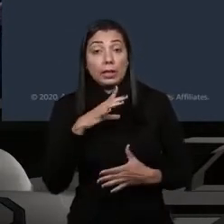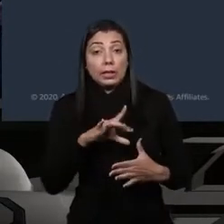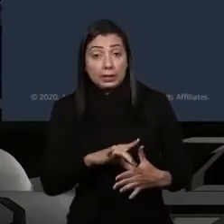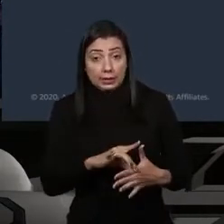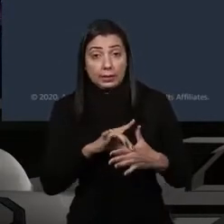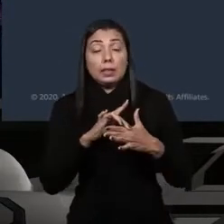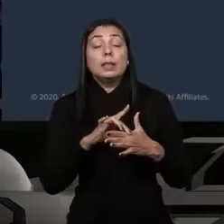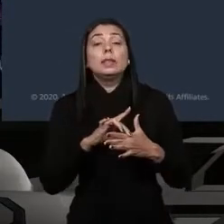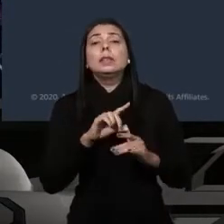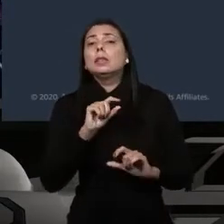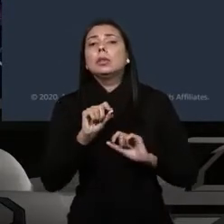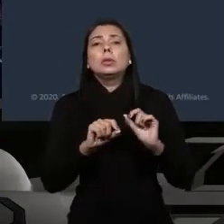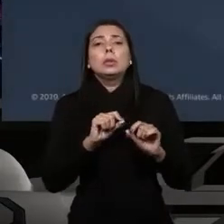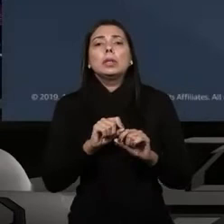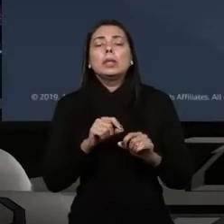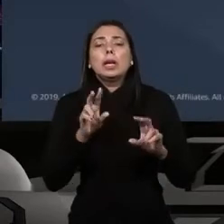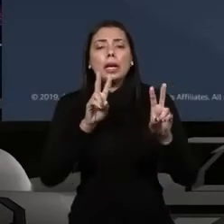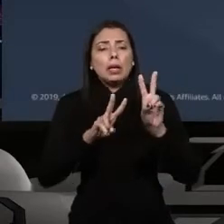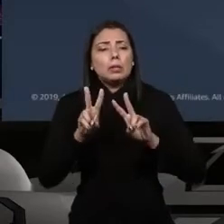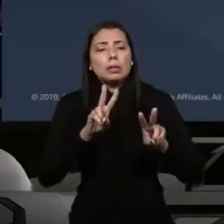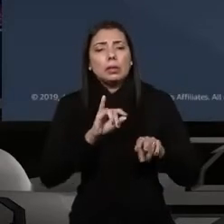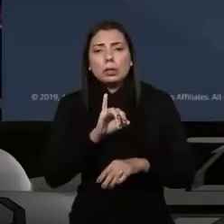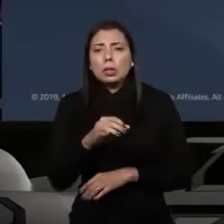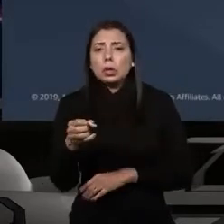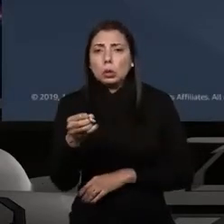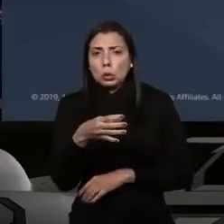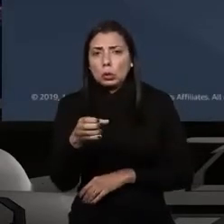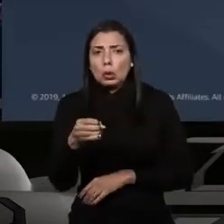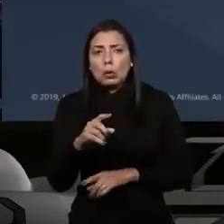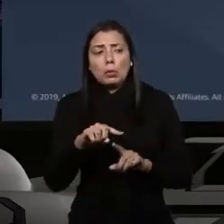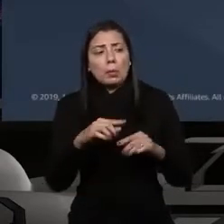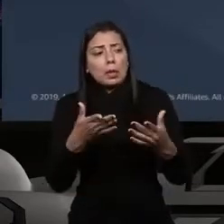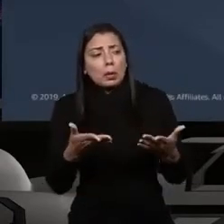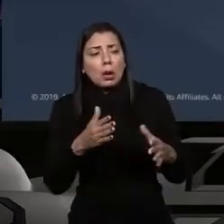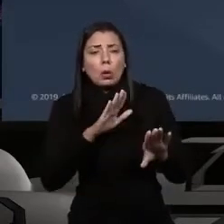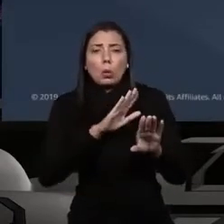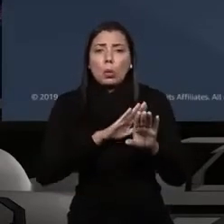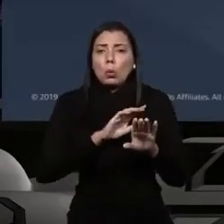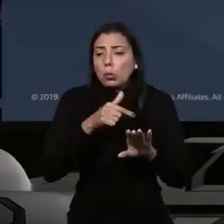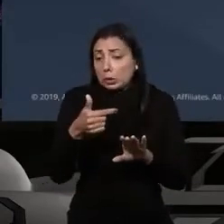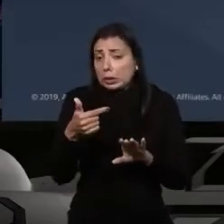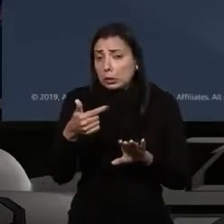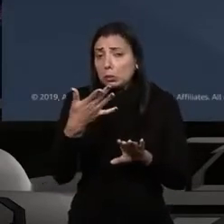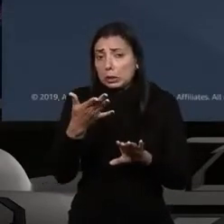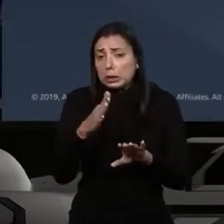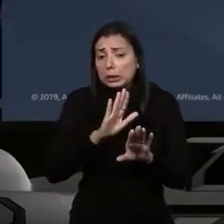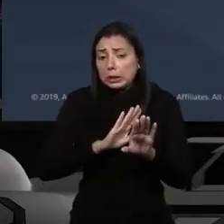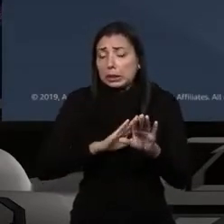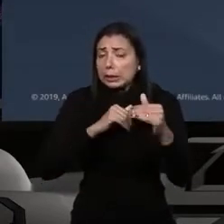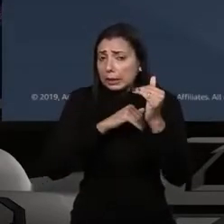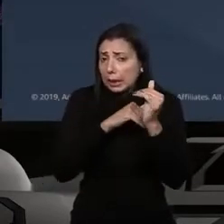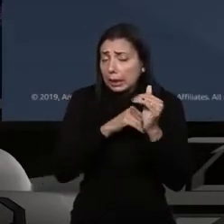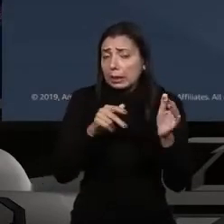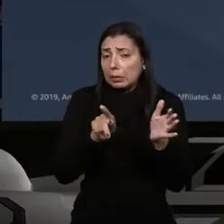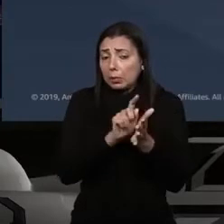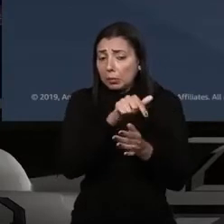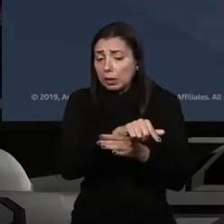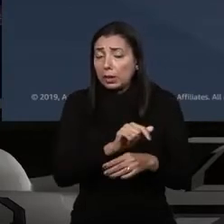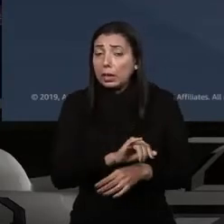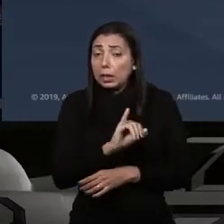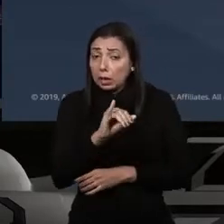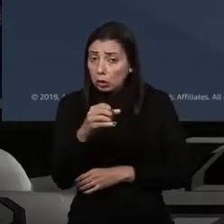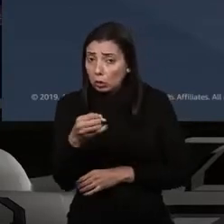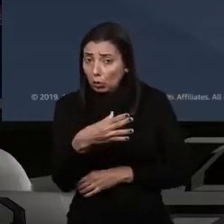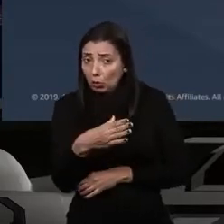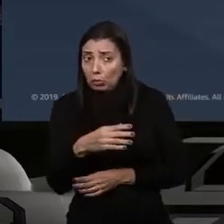com essa visão de inovação. Mas qual que o segundo grande segredo de inovar? É ter